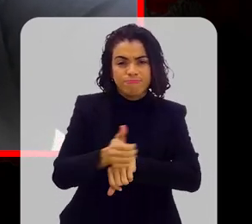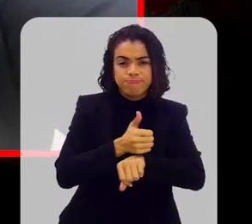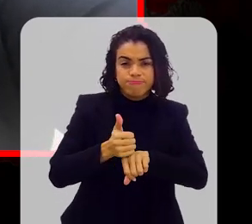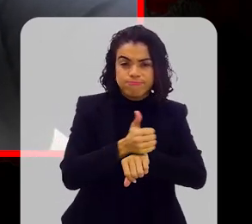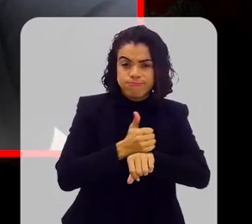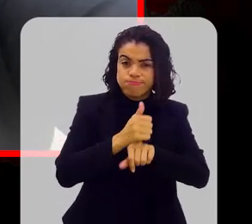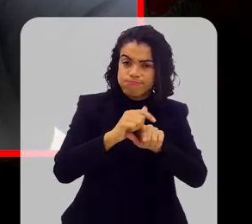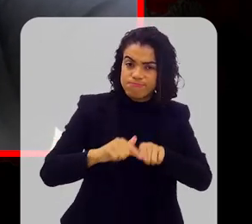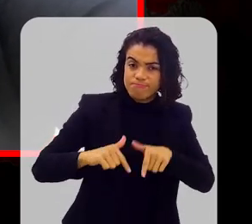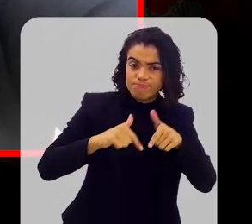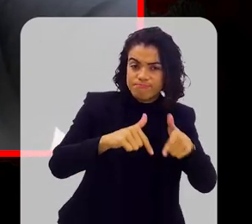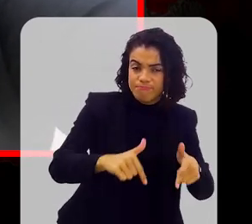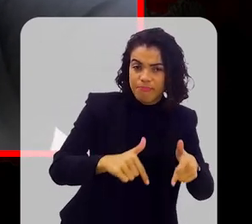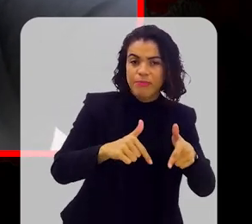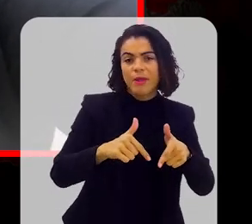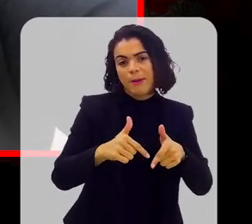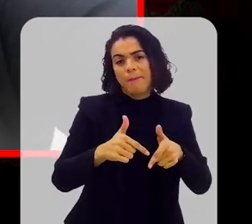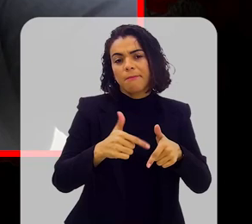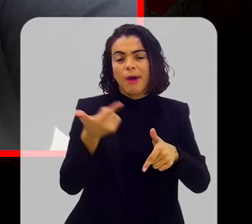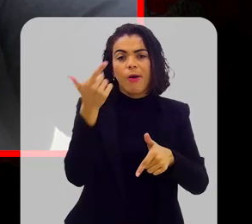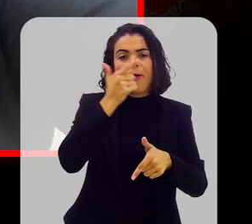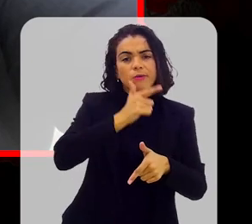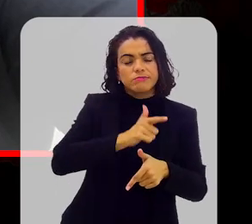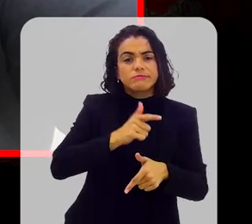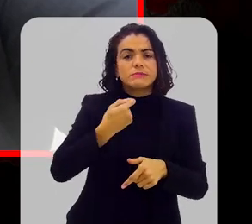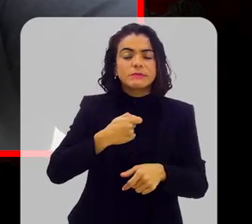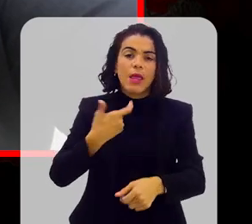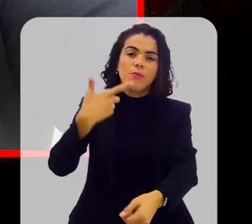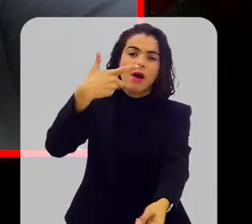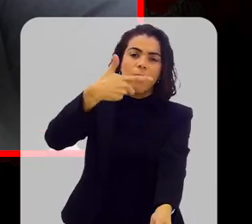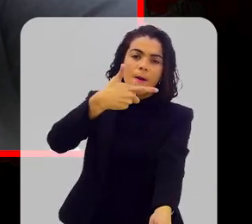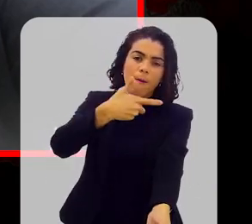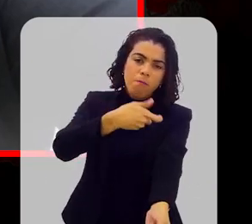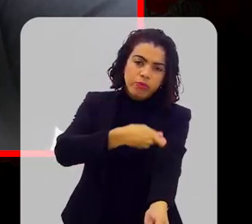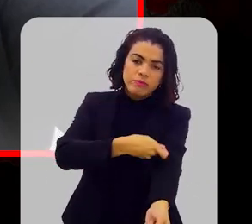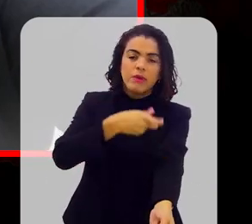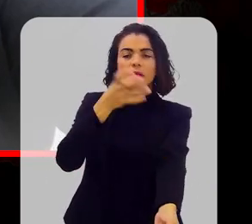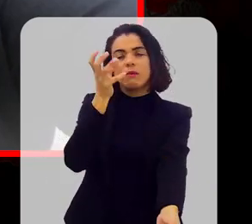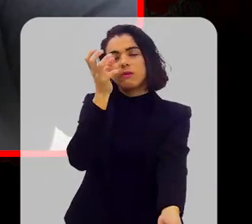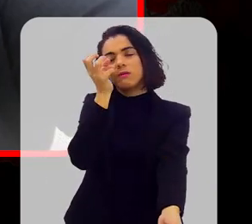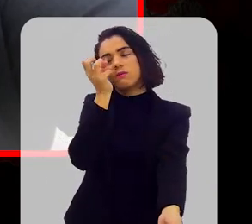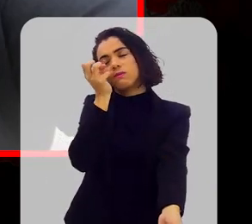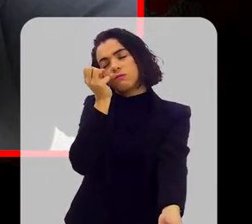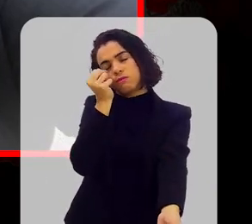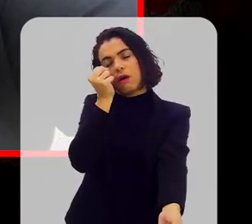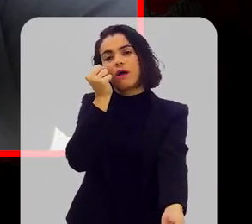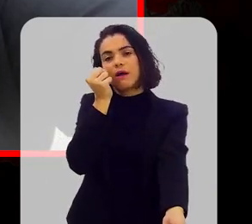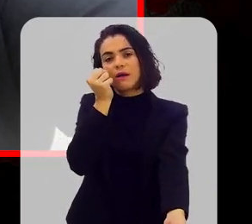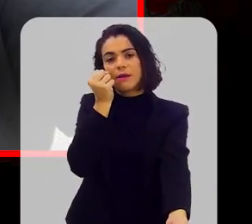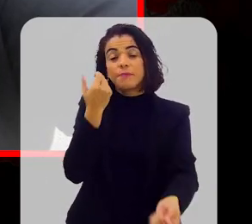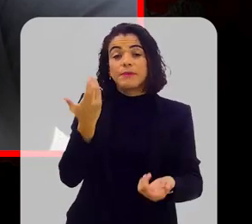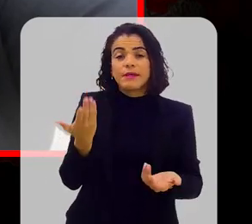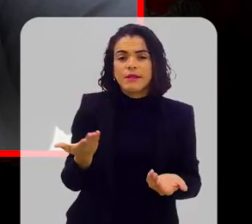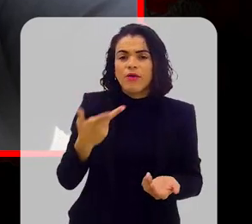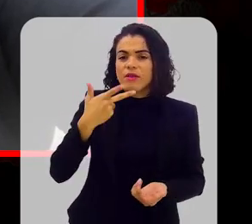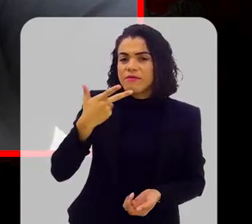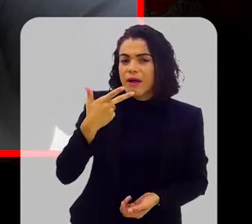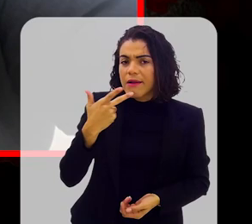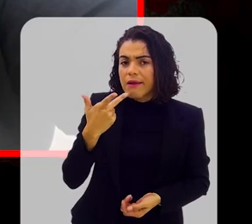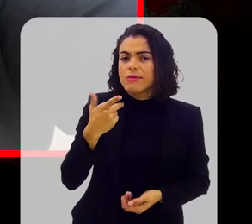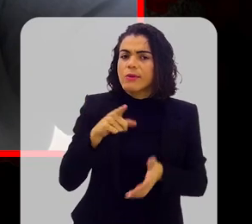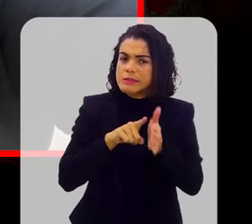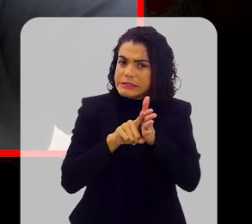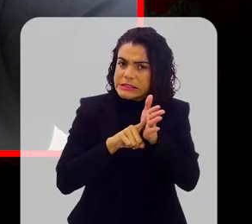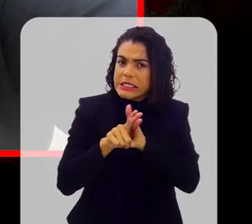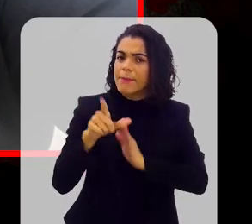complicações, que geralmente o paciente faz esse exame sob uma sedação profunda, com anestesista junto, então a gente está